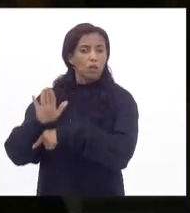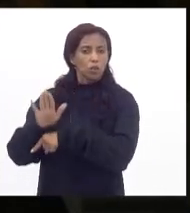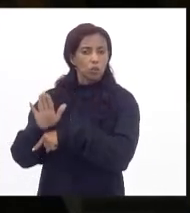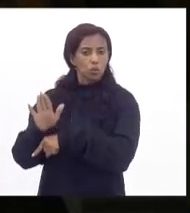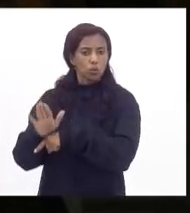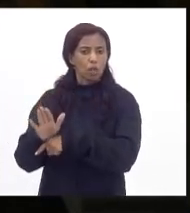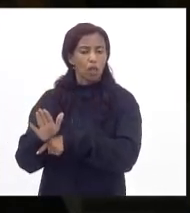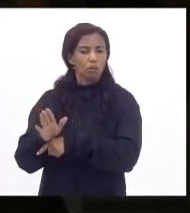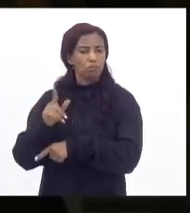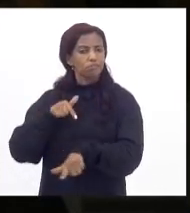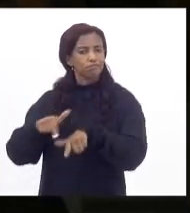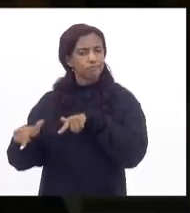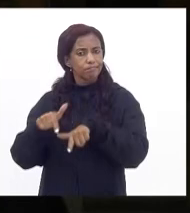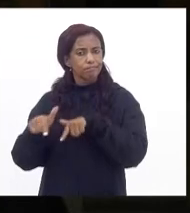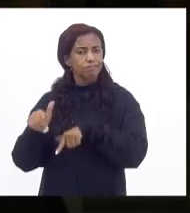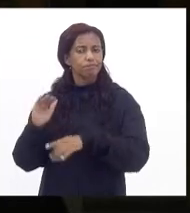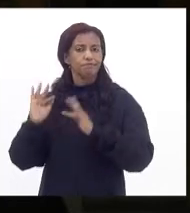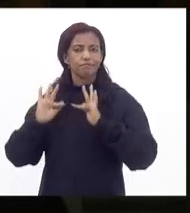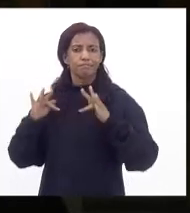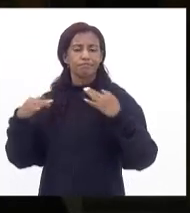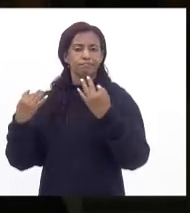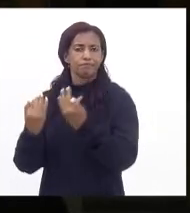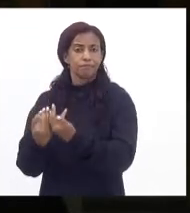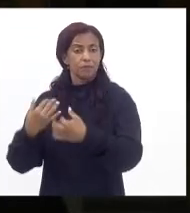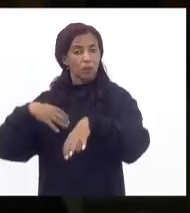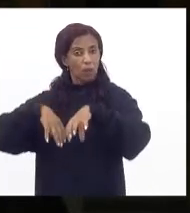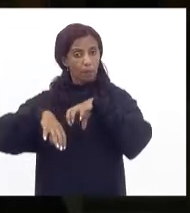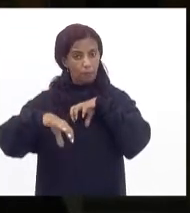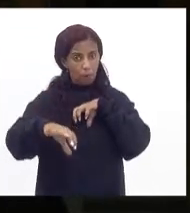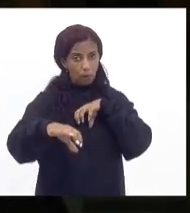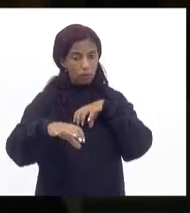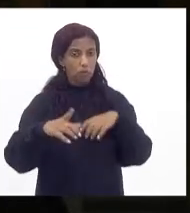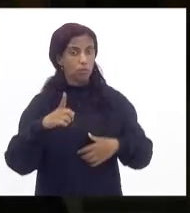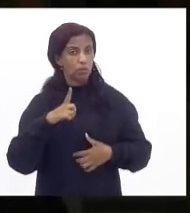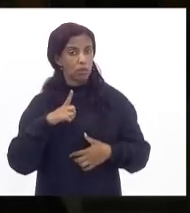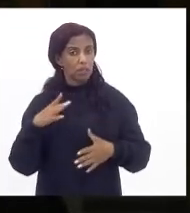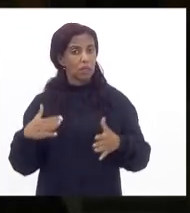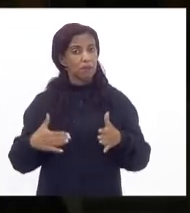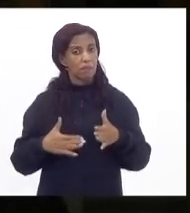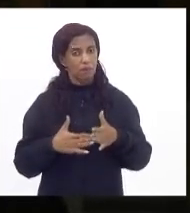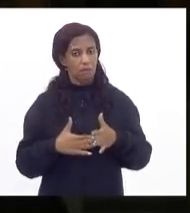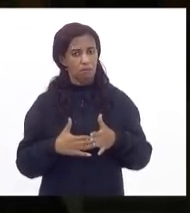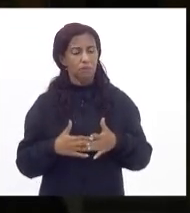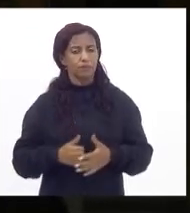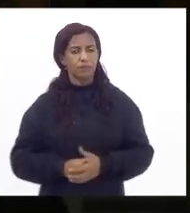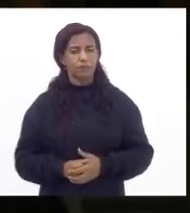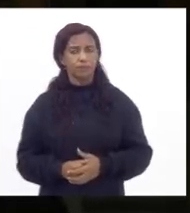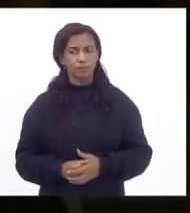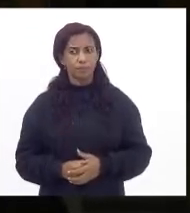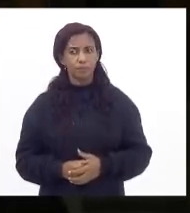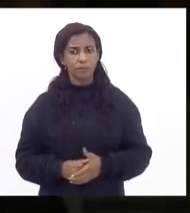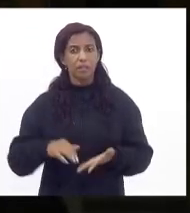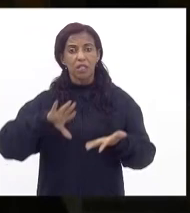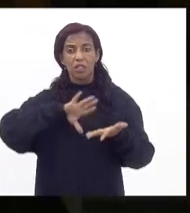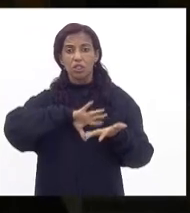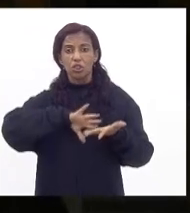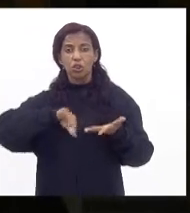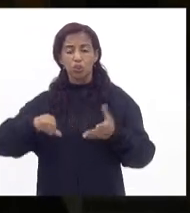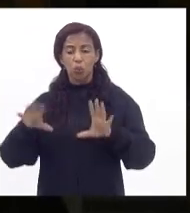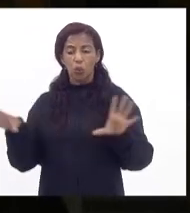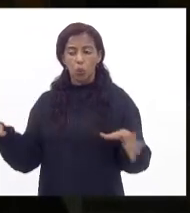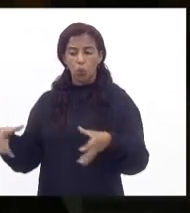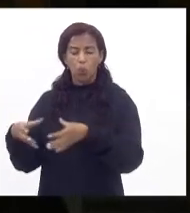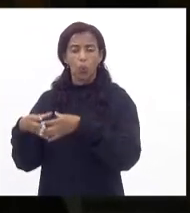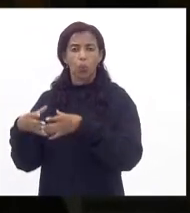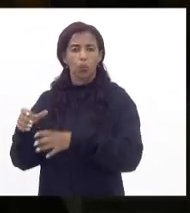pôr o sustento na mesa então o ensino remoto ele é limitado ele excluiu uma parcela